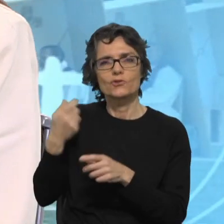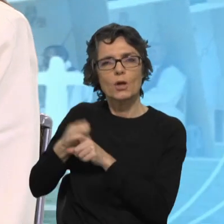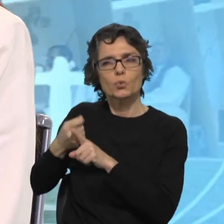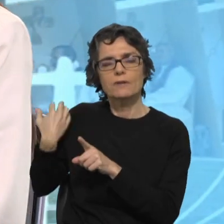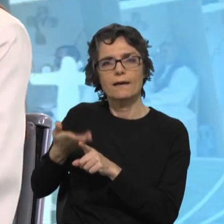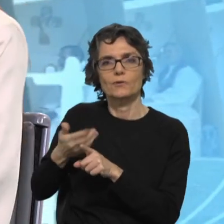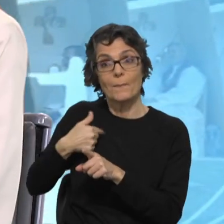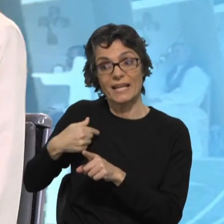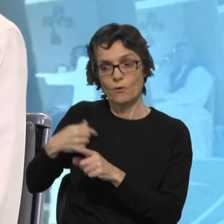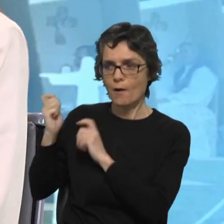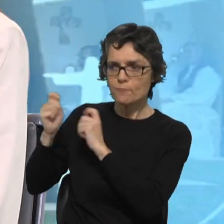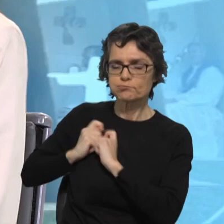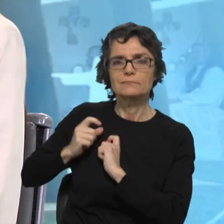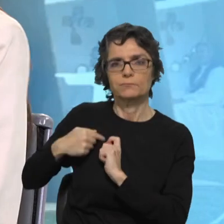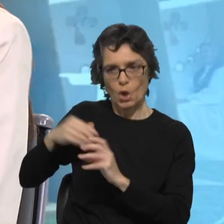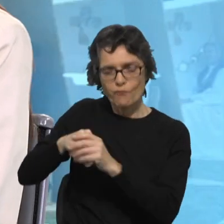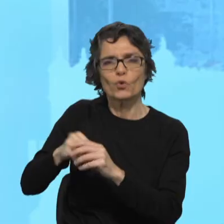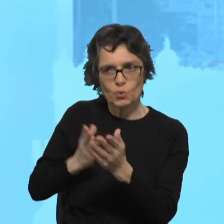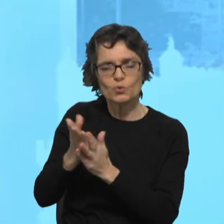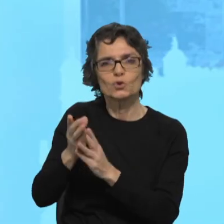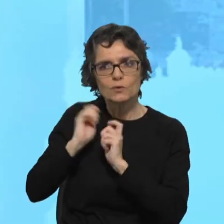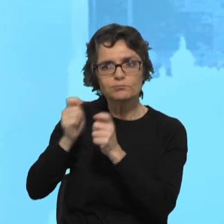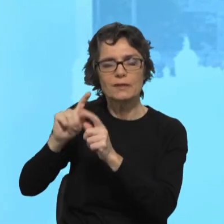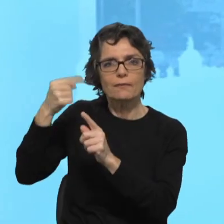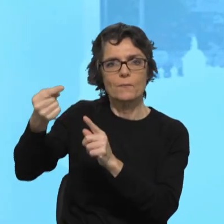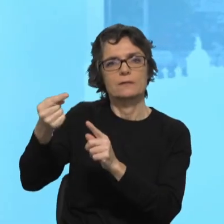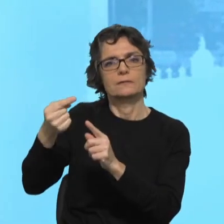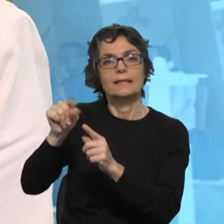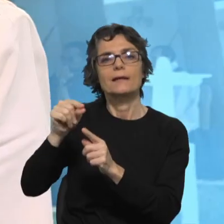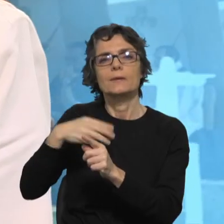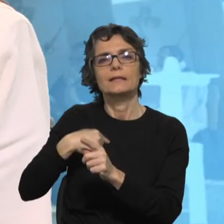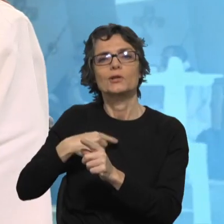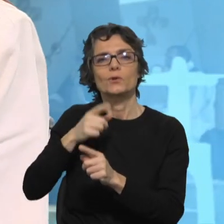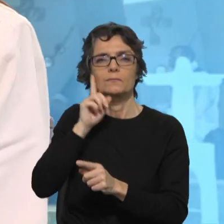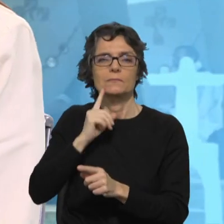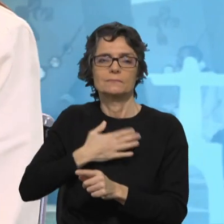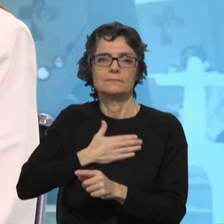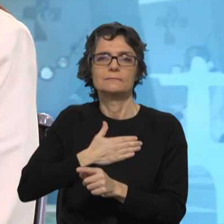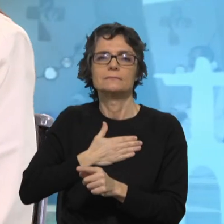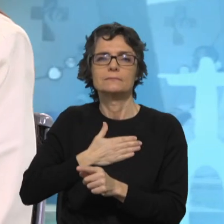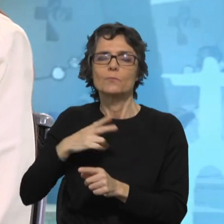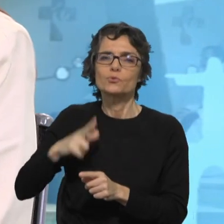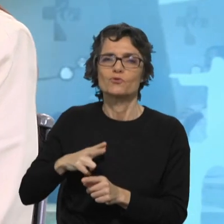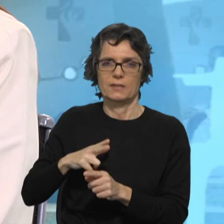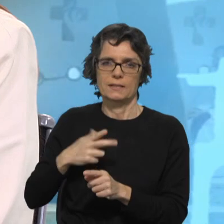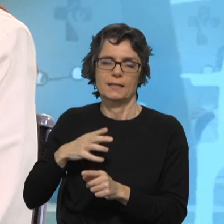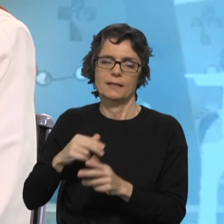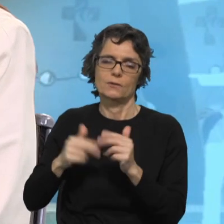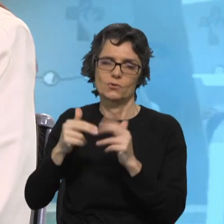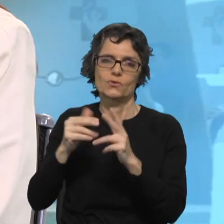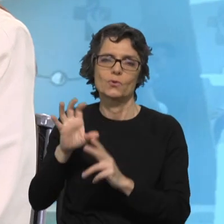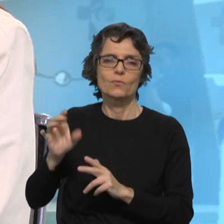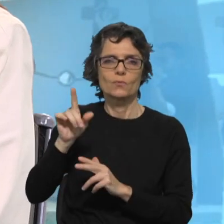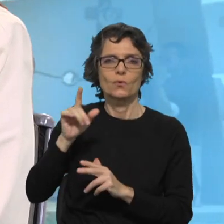de mim, vou pelos que virão depois e vou porque sou Portugal, sou portuguesa e quero fazer parte da construção de um